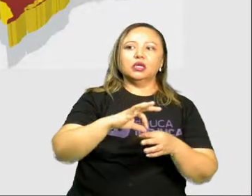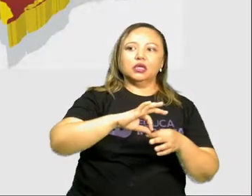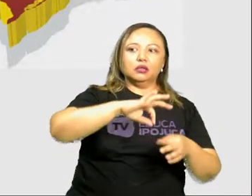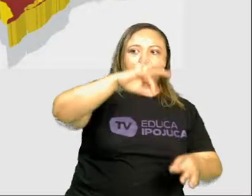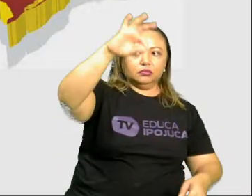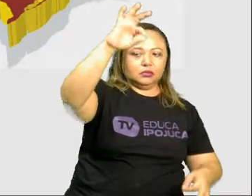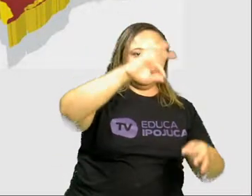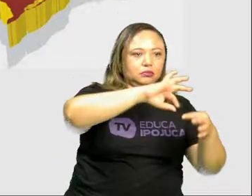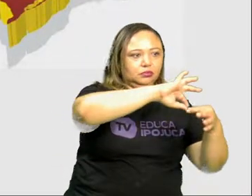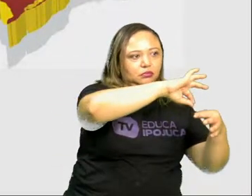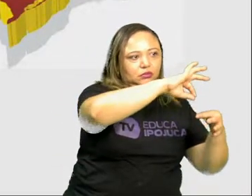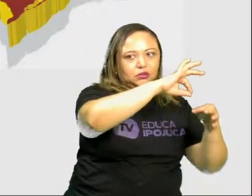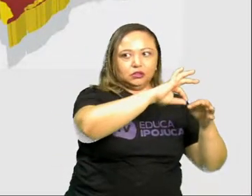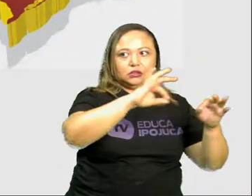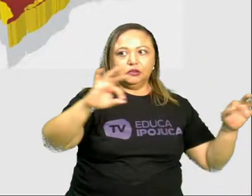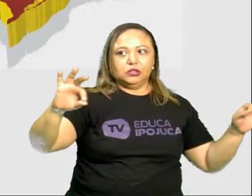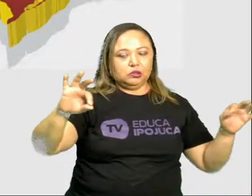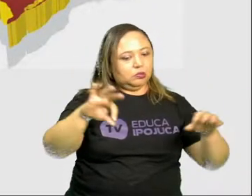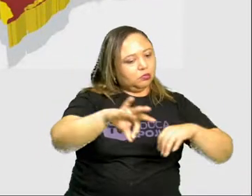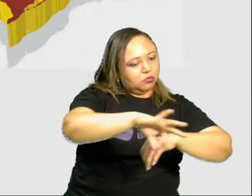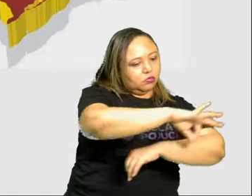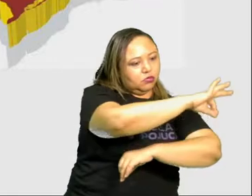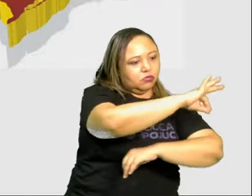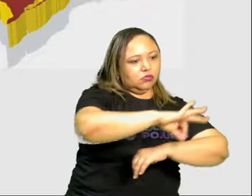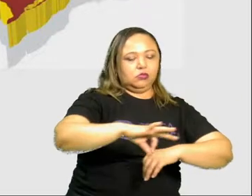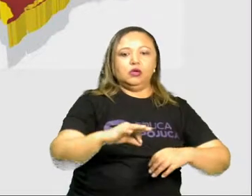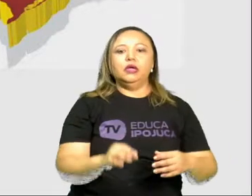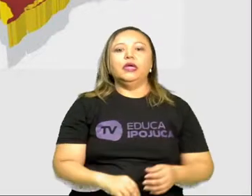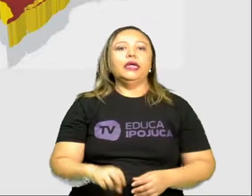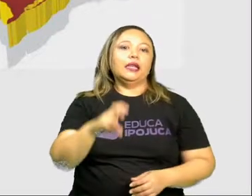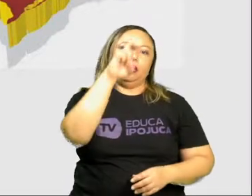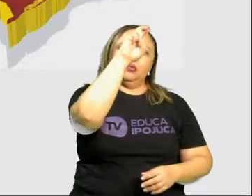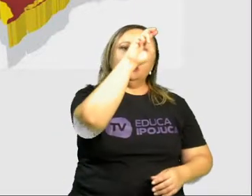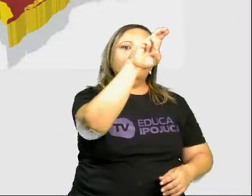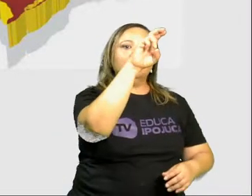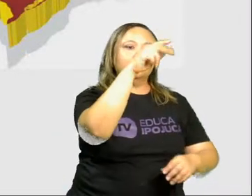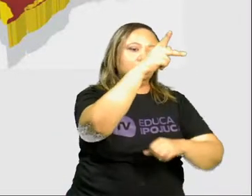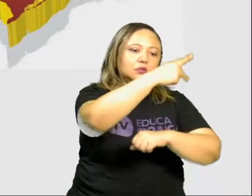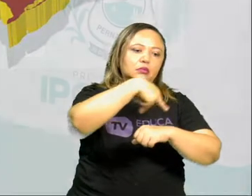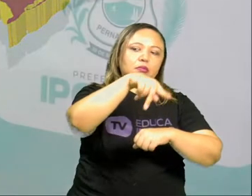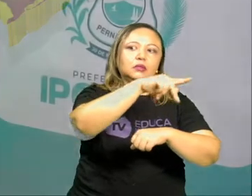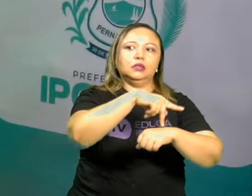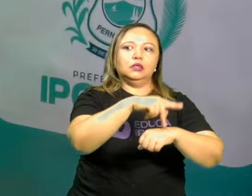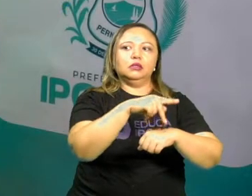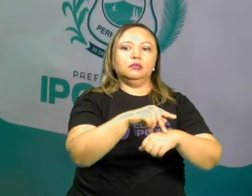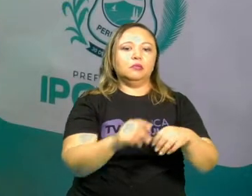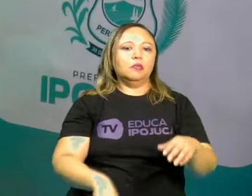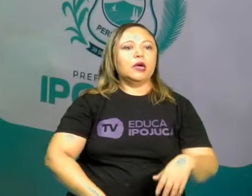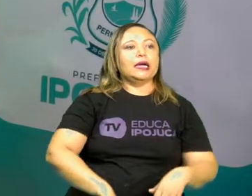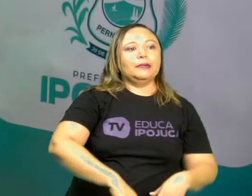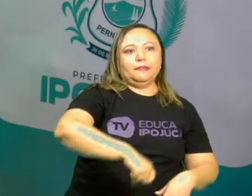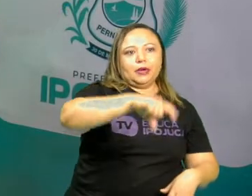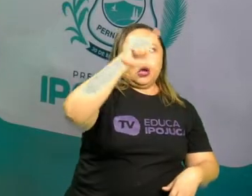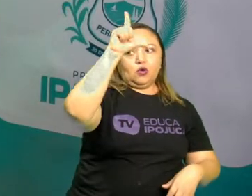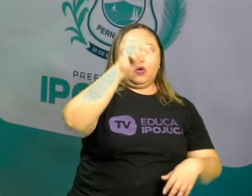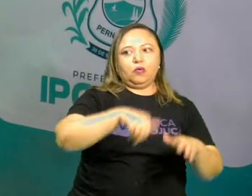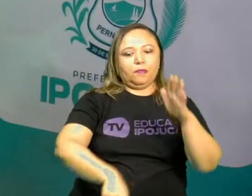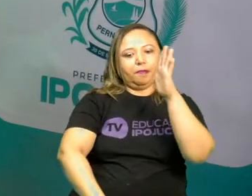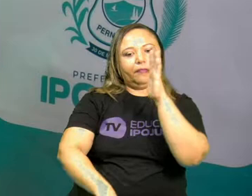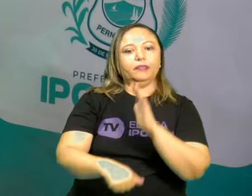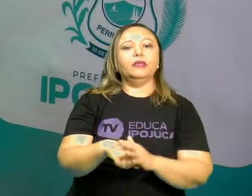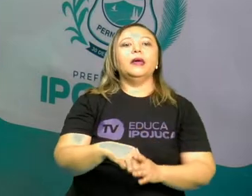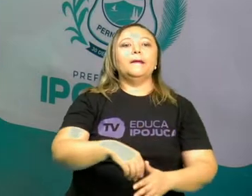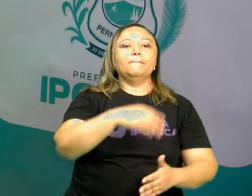América do Sul. É o quinto maior país em extensão territorial do mundo. Perdendo apenas para